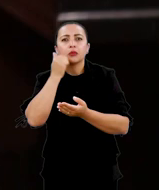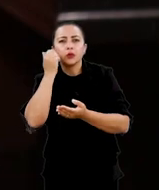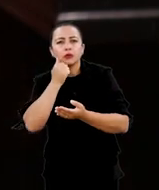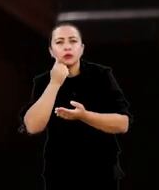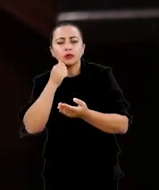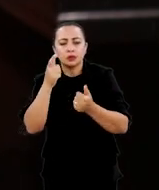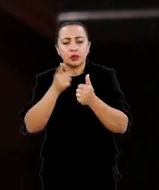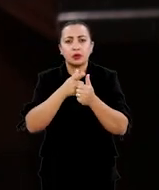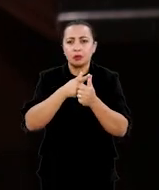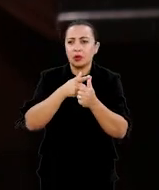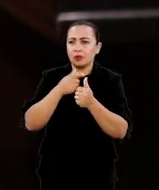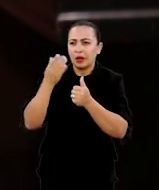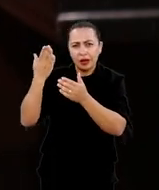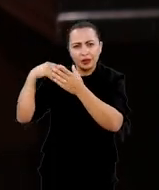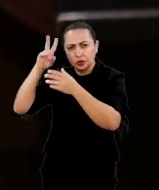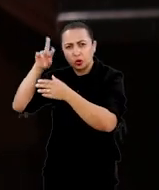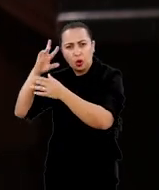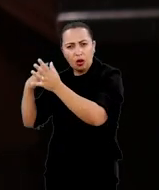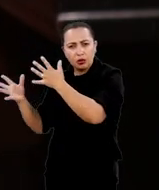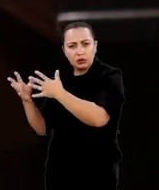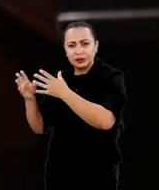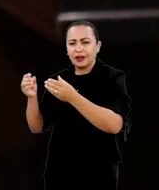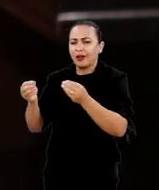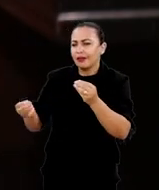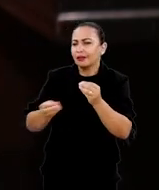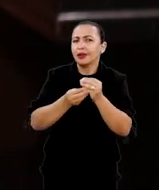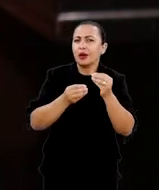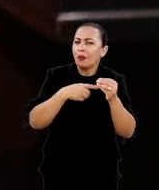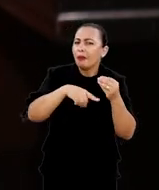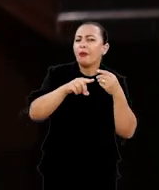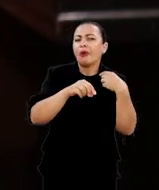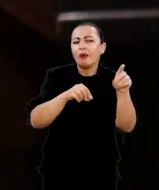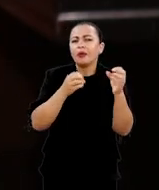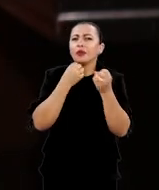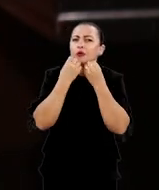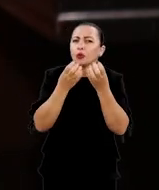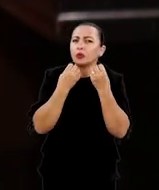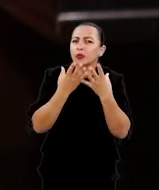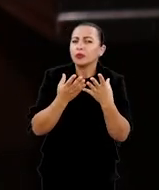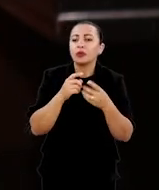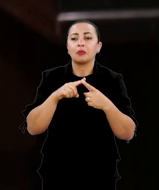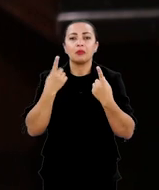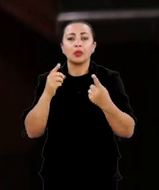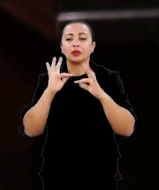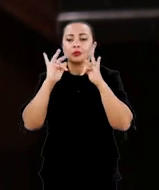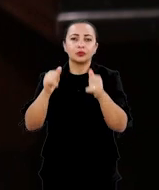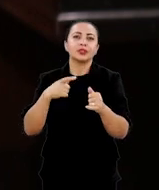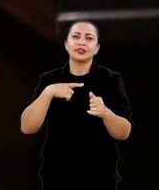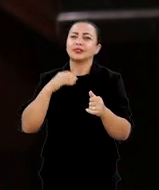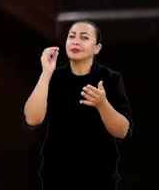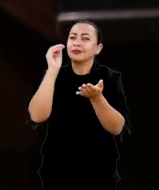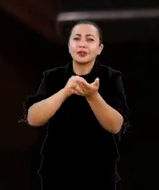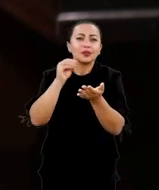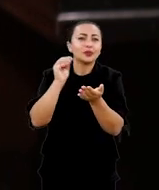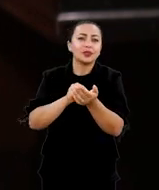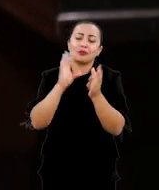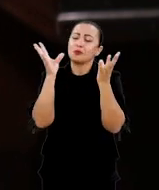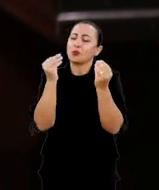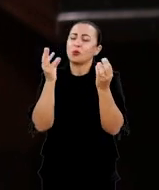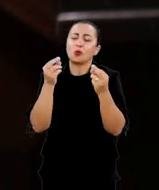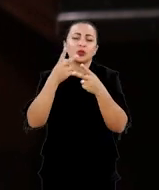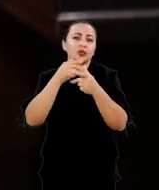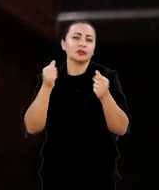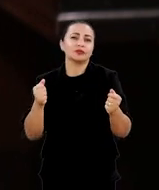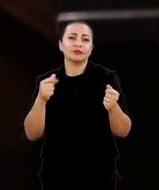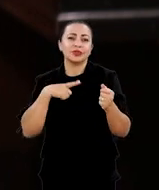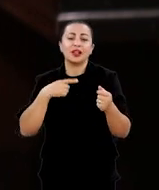que aproveitaram essa primeira fonte e acrescentaram uma ou outra informação. Quer dizer, no final, existem muitas lacunas,